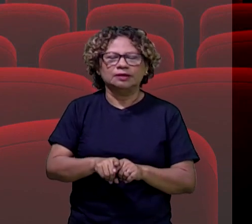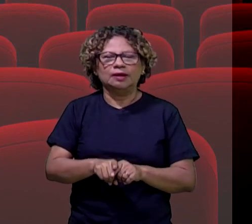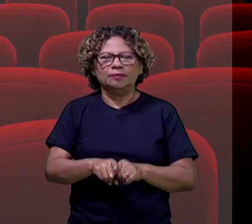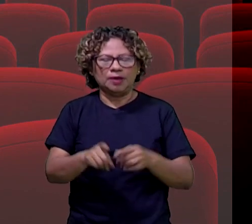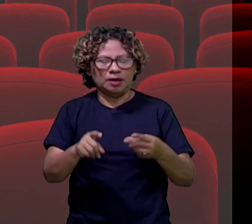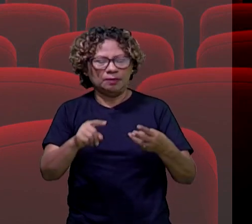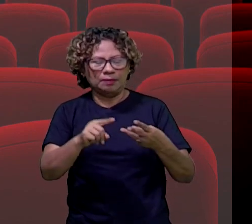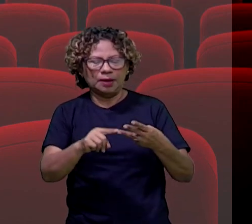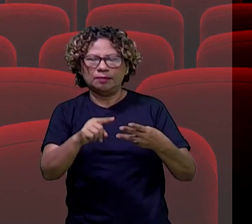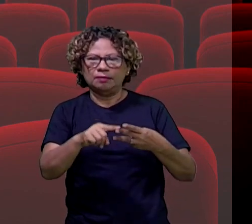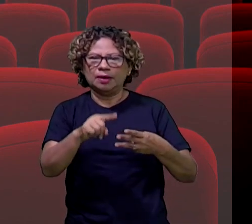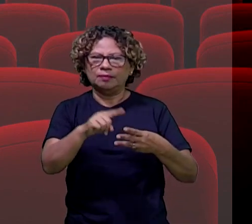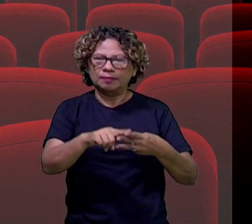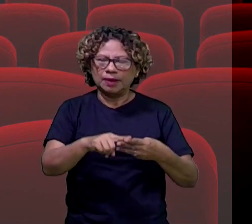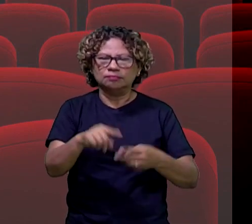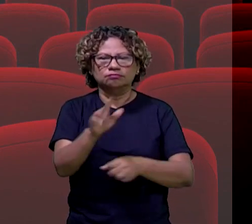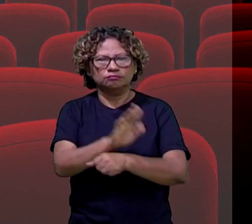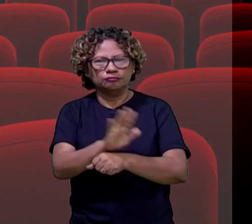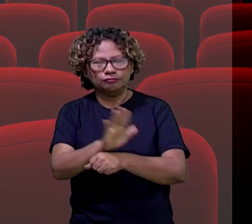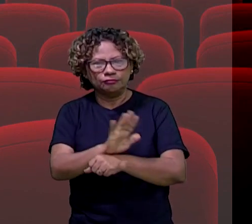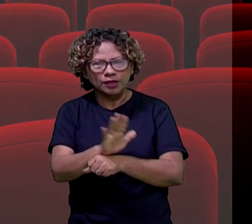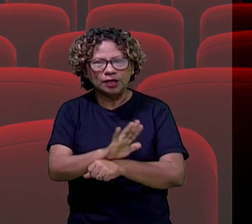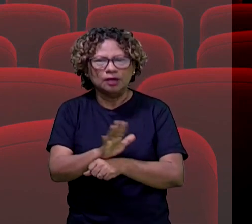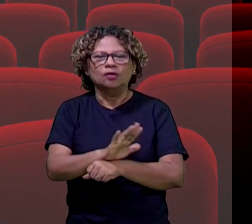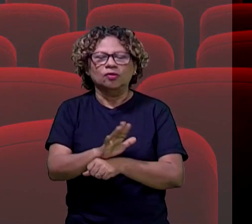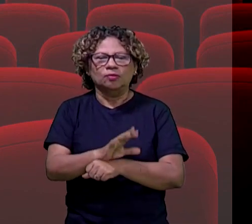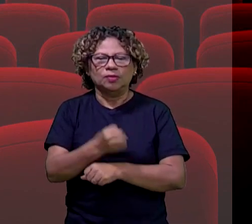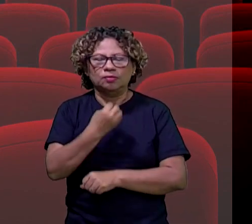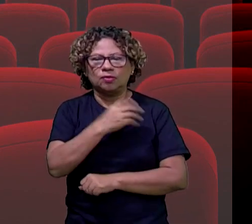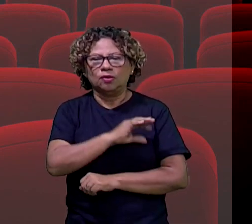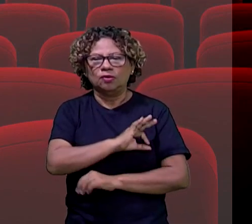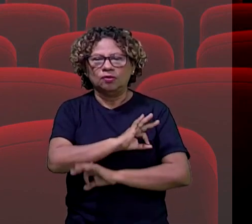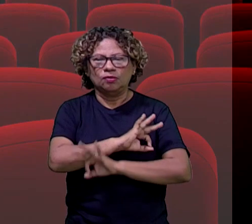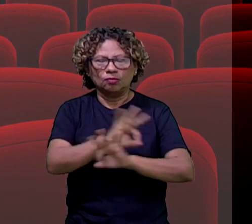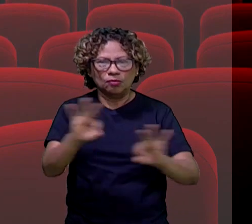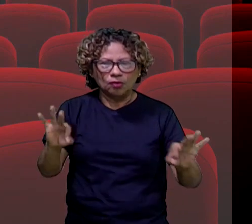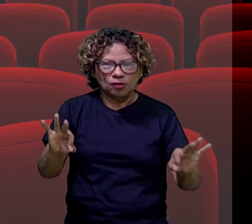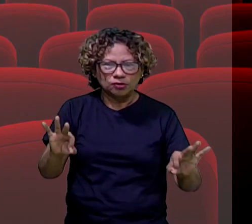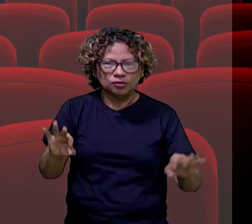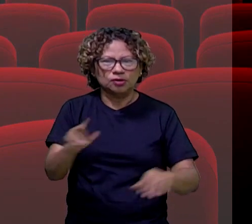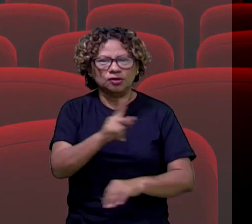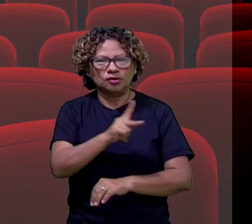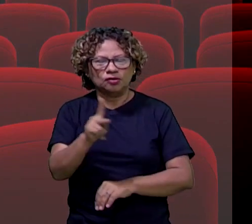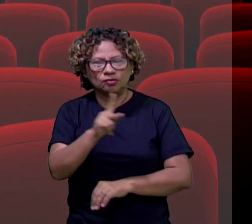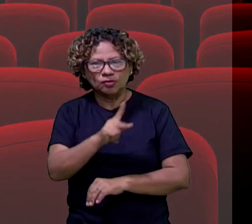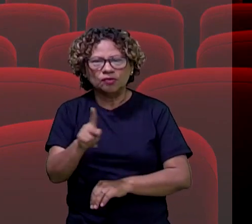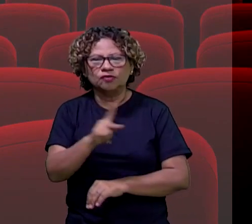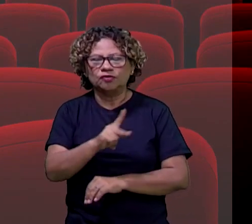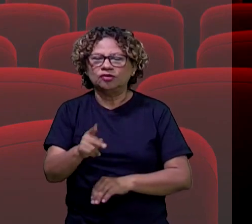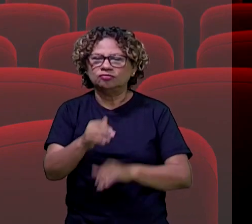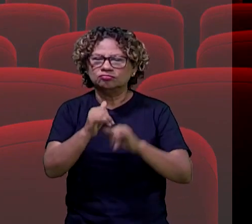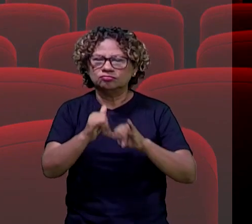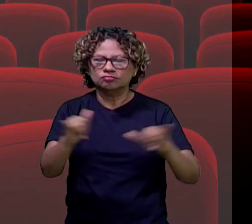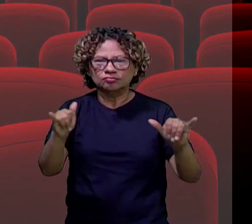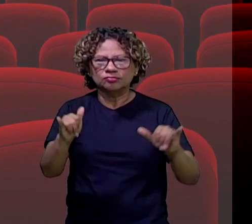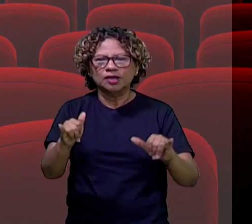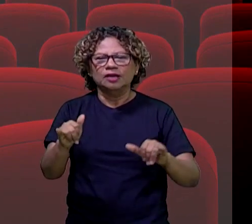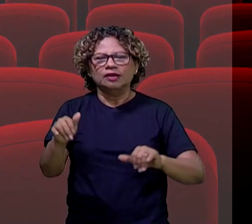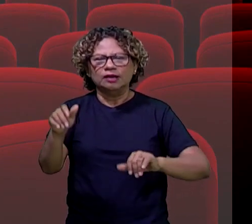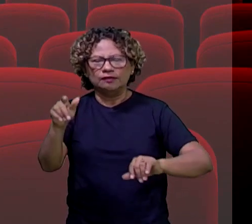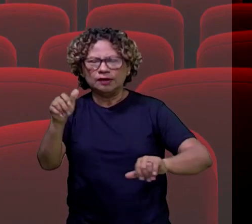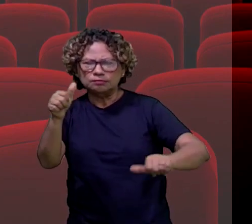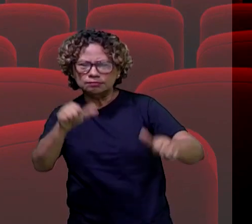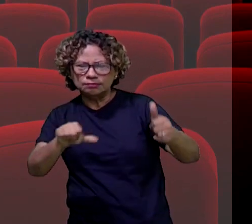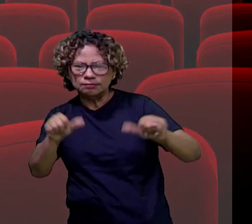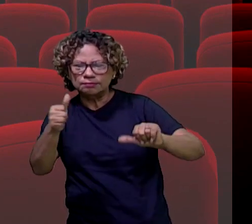eu preciso assistir de novo, porque eu achei um filme muito complexo. e agora, depois das dicas do professor, eu vou começar a analisar e assistir, né?